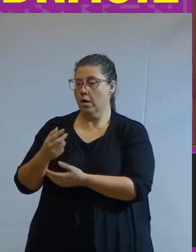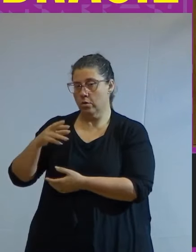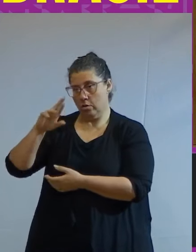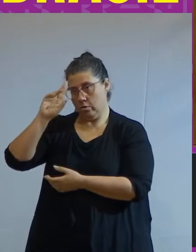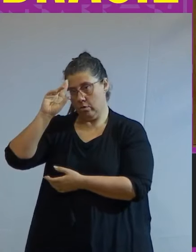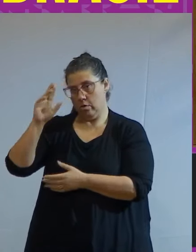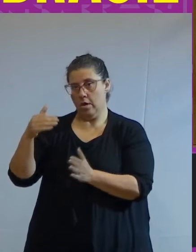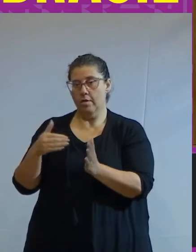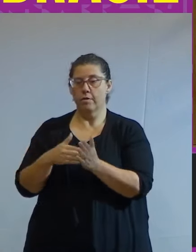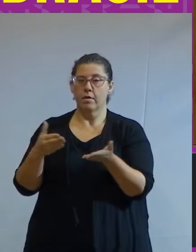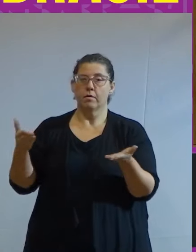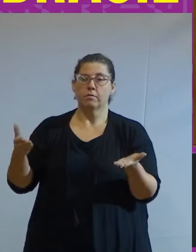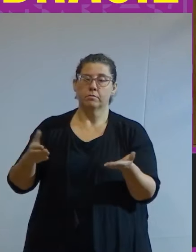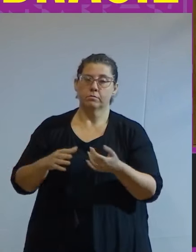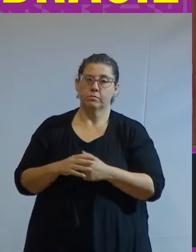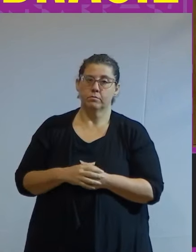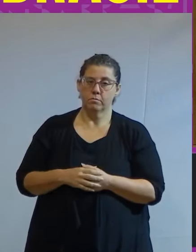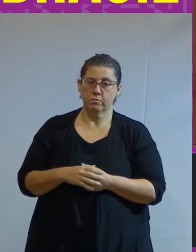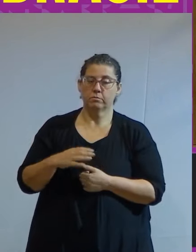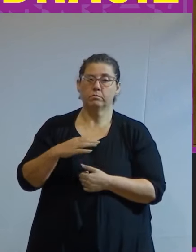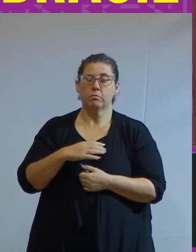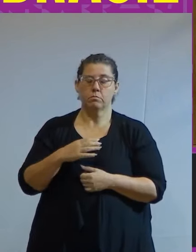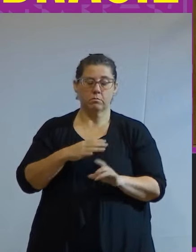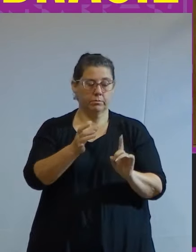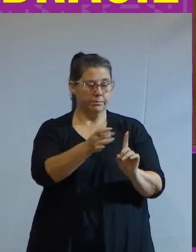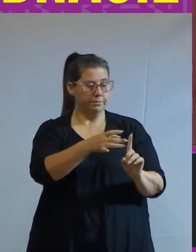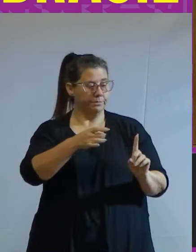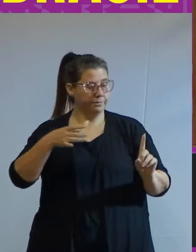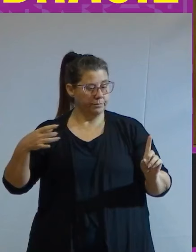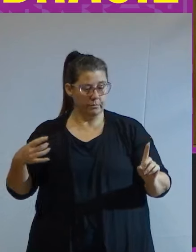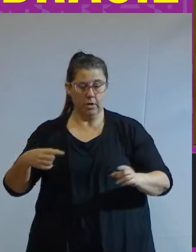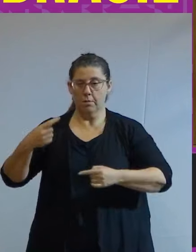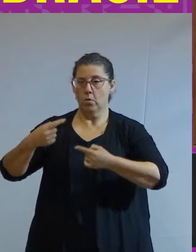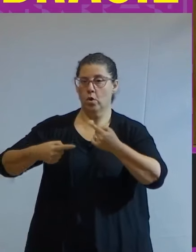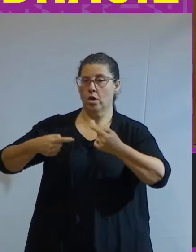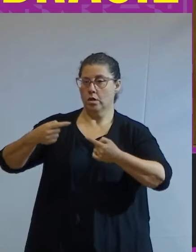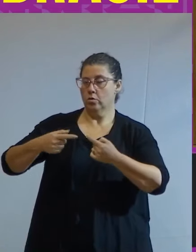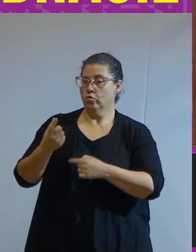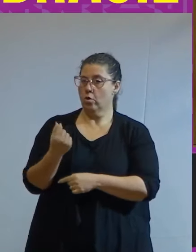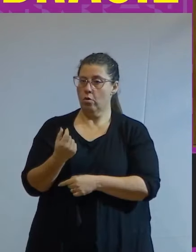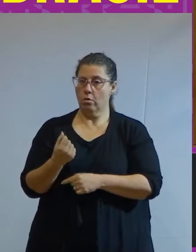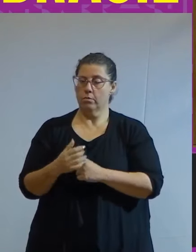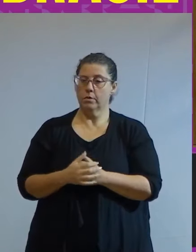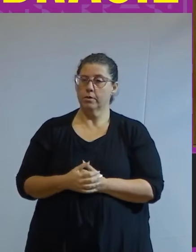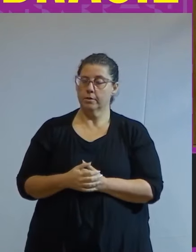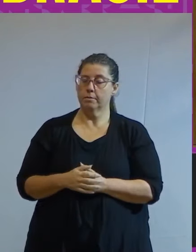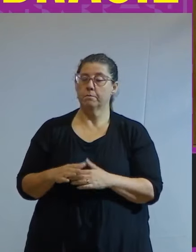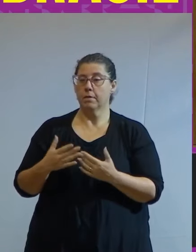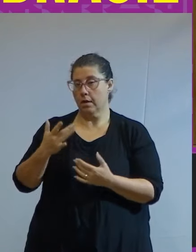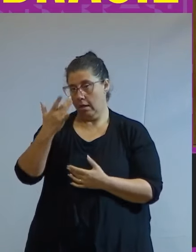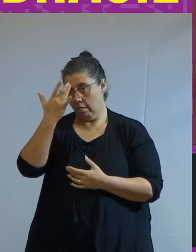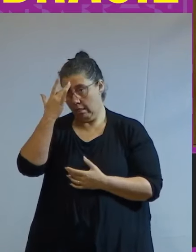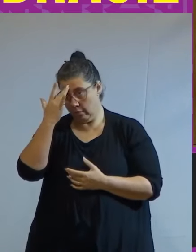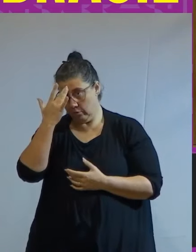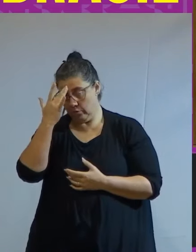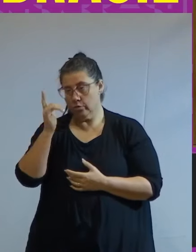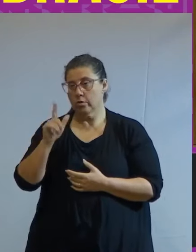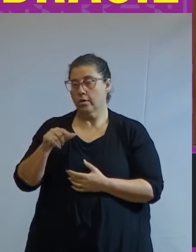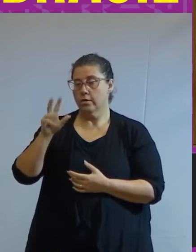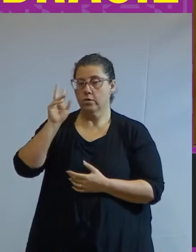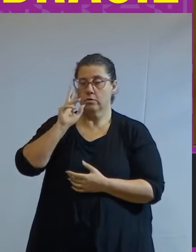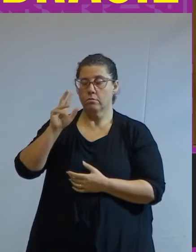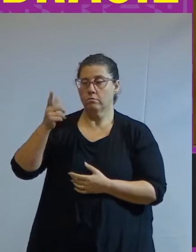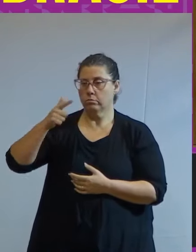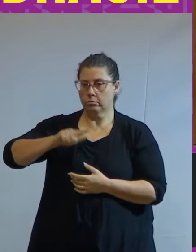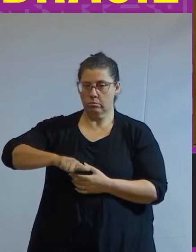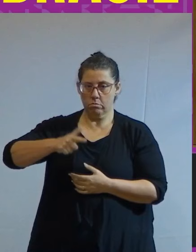até os nossos dias na forma de exclusão social política e econômica. Para Haddad a partir daí a história